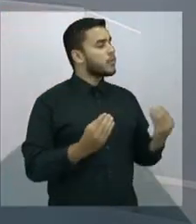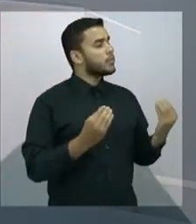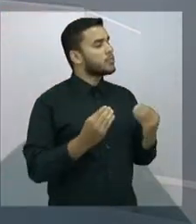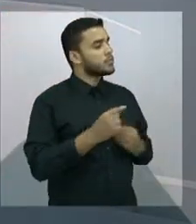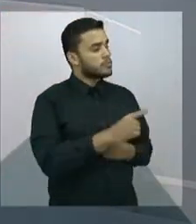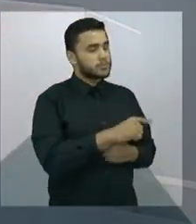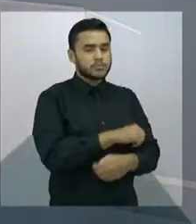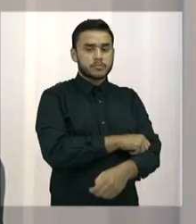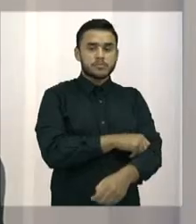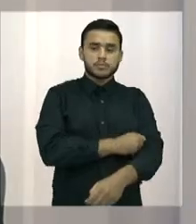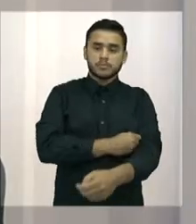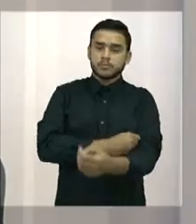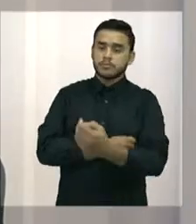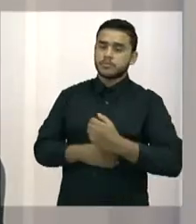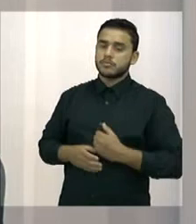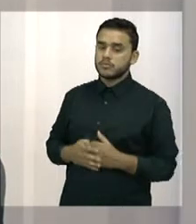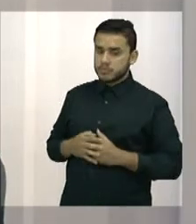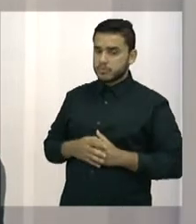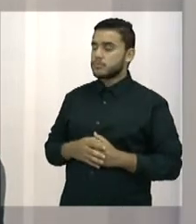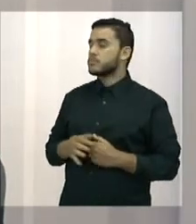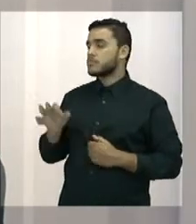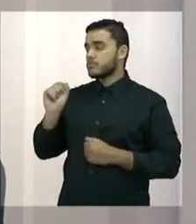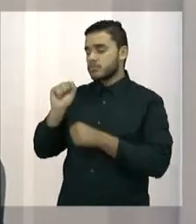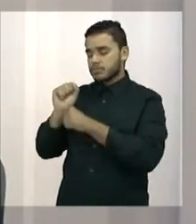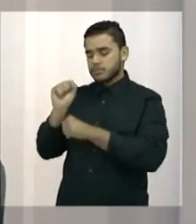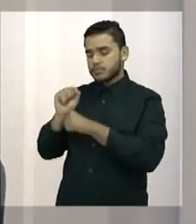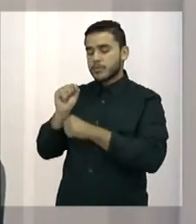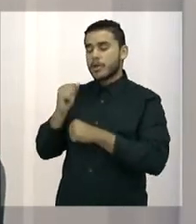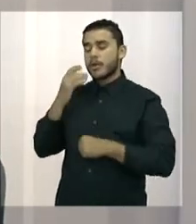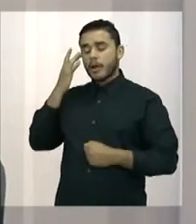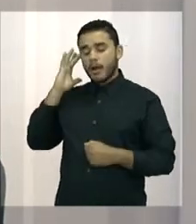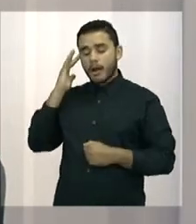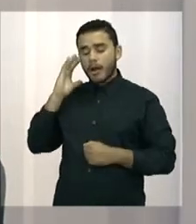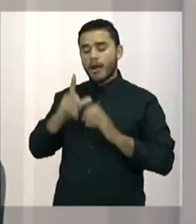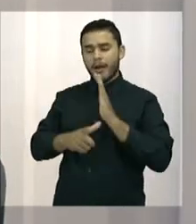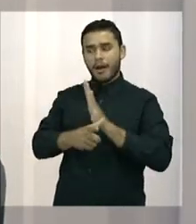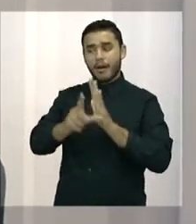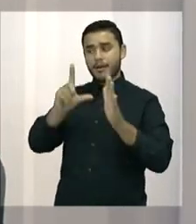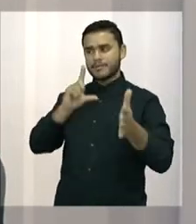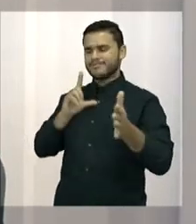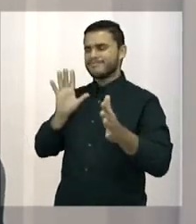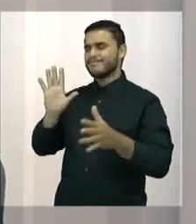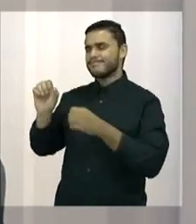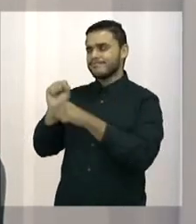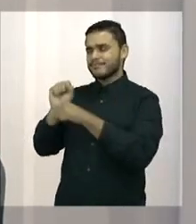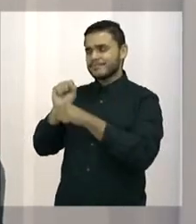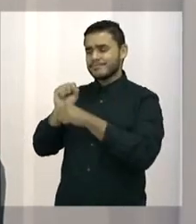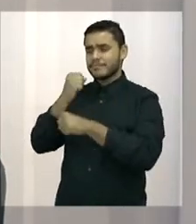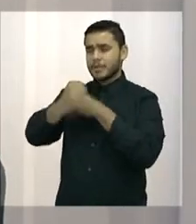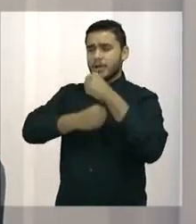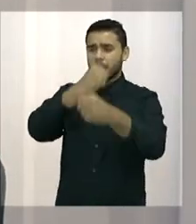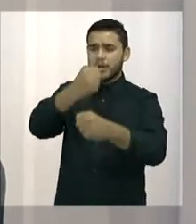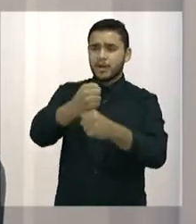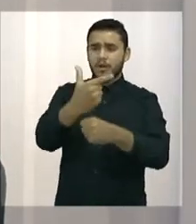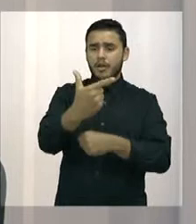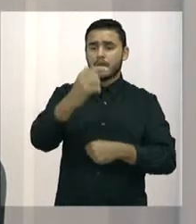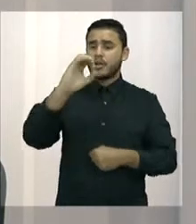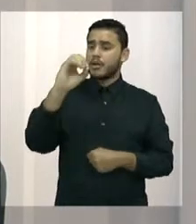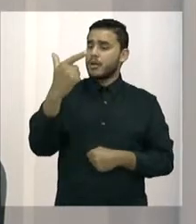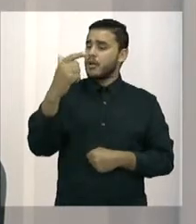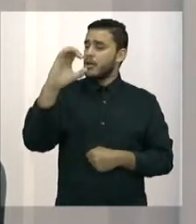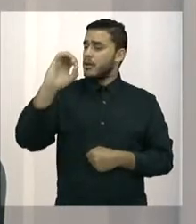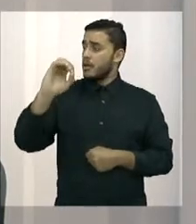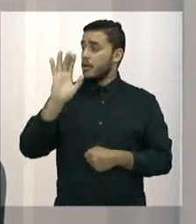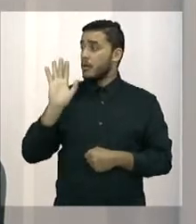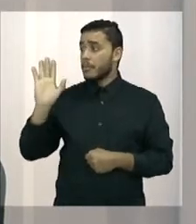é que o senhor vê isso? Olha, eu acho prematuro. Nós estamos vivendo um momento de proximidade das eleições,